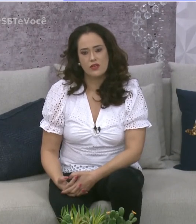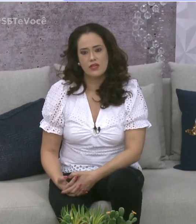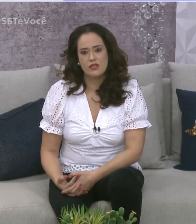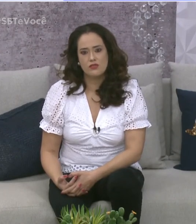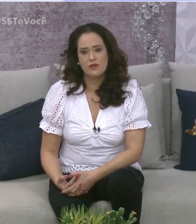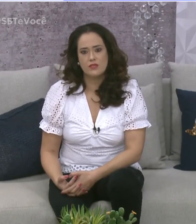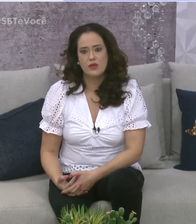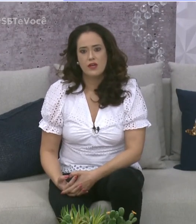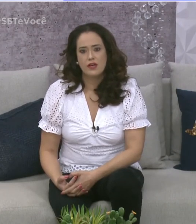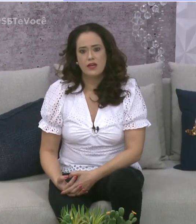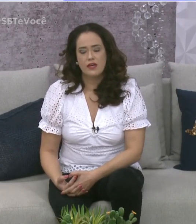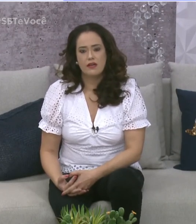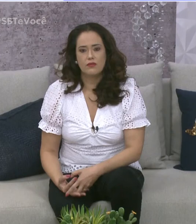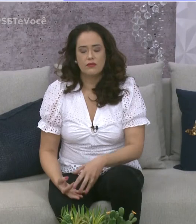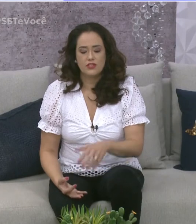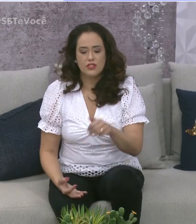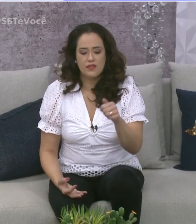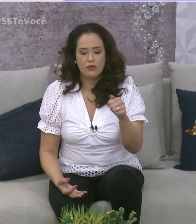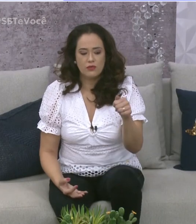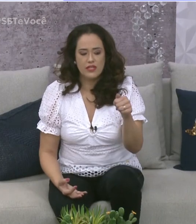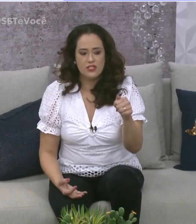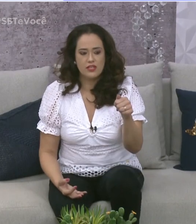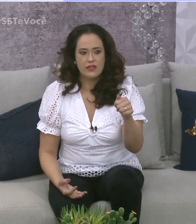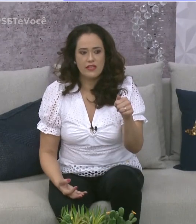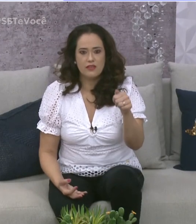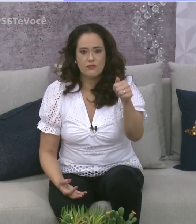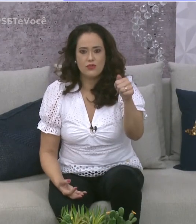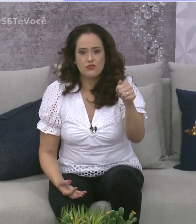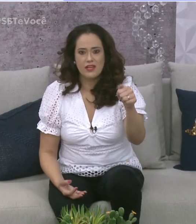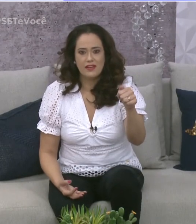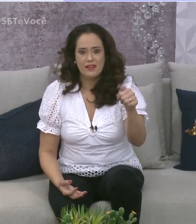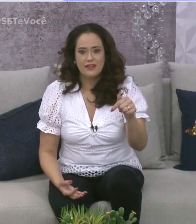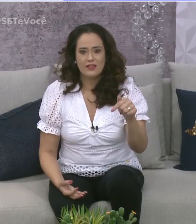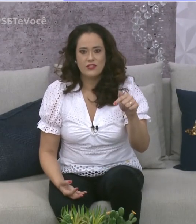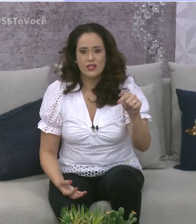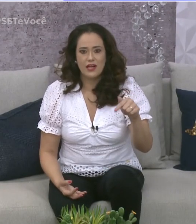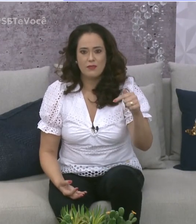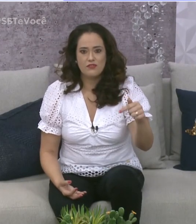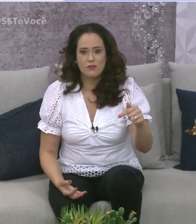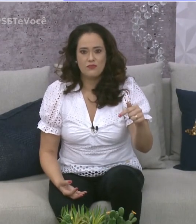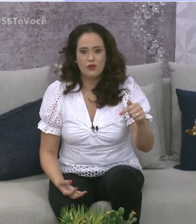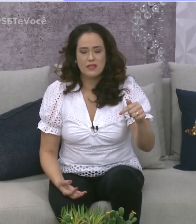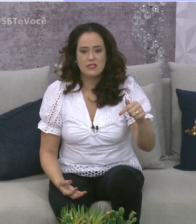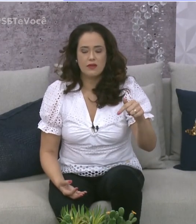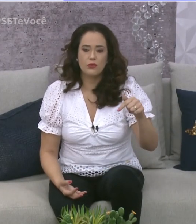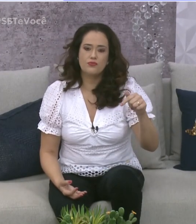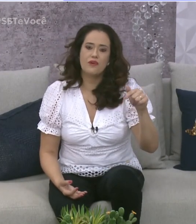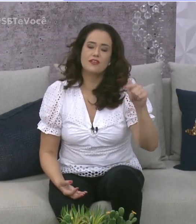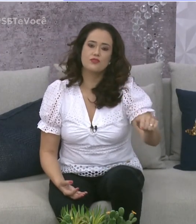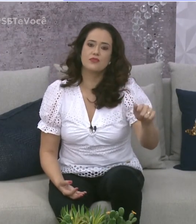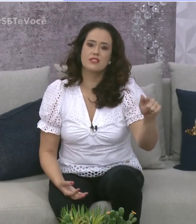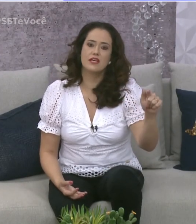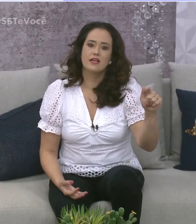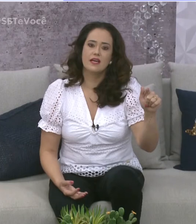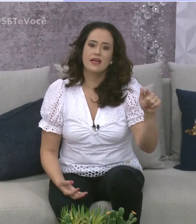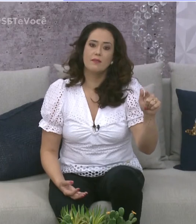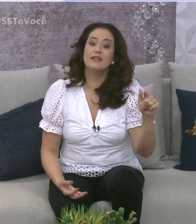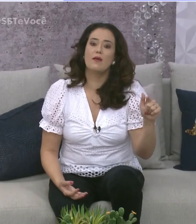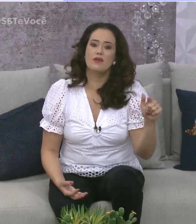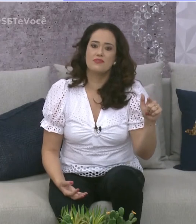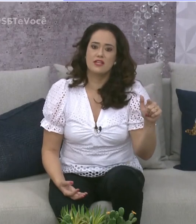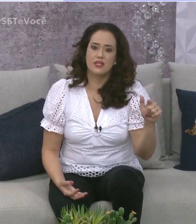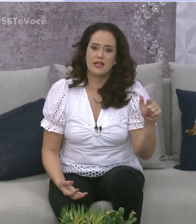É isso aí, é isso mesmo. A gente fica com o dedinho ali nervoso, né? Então, a gente acaba de ver uma informação, é muito fácil você